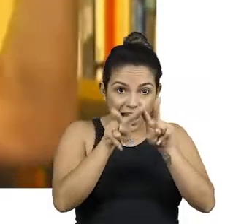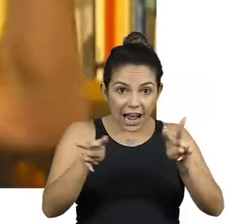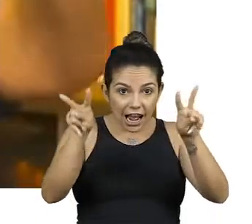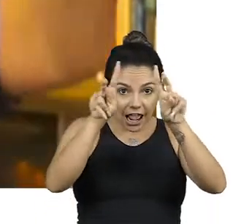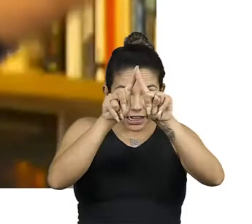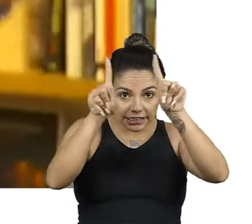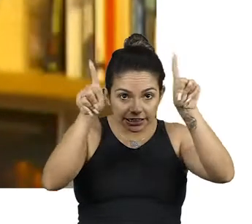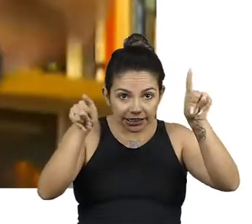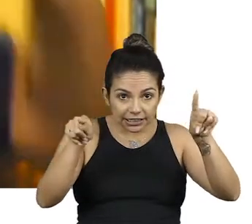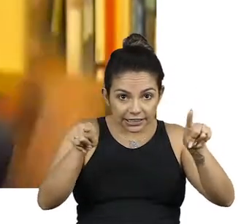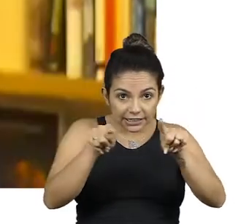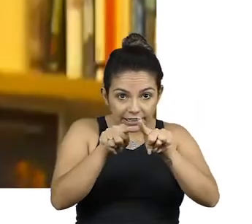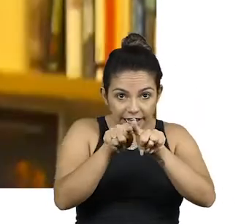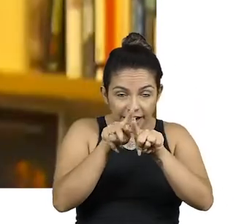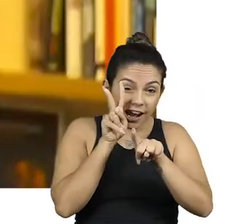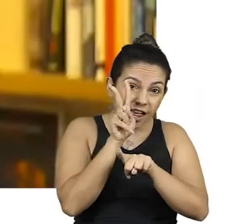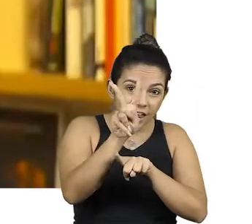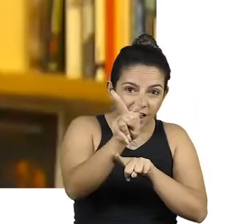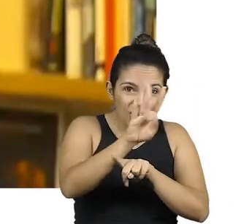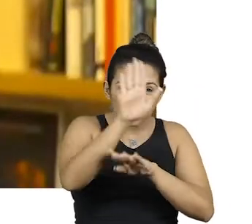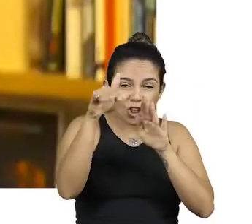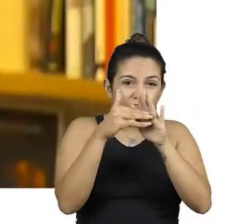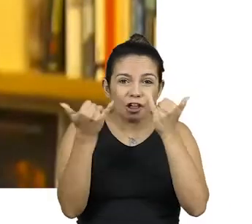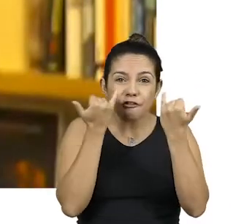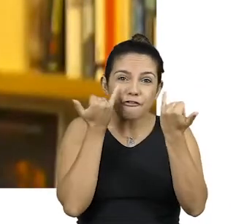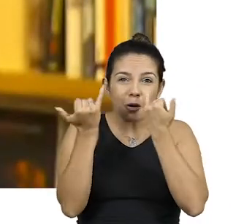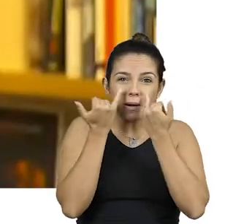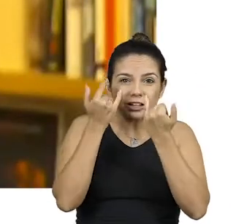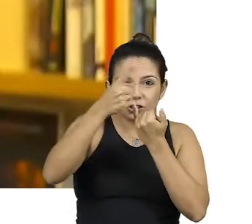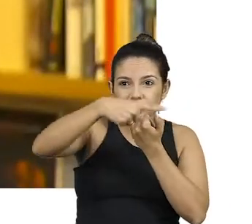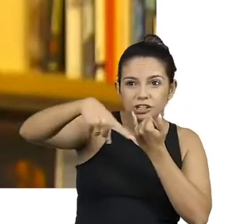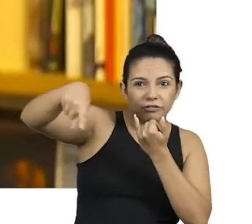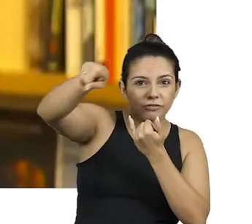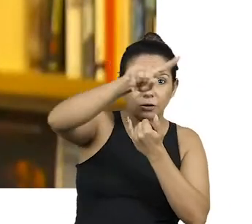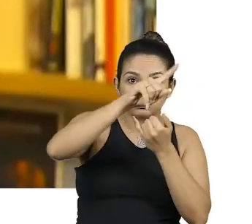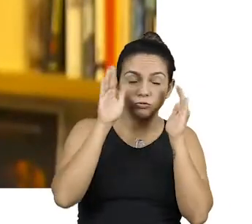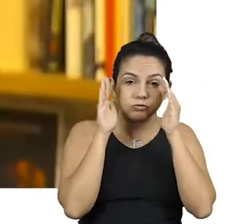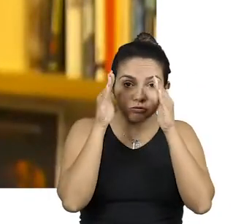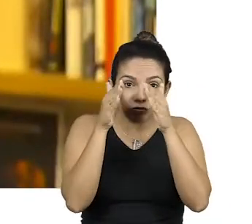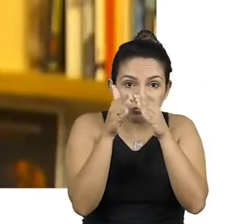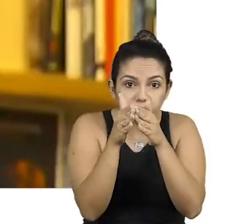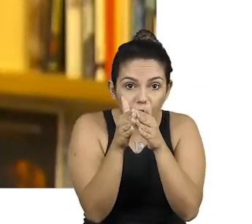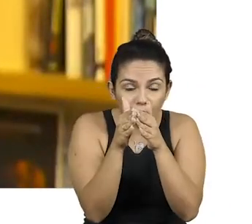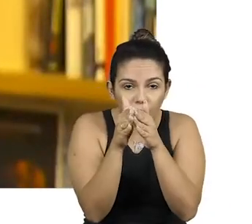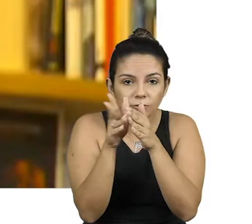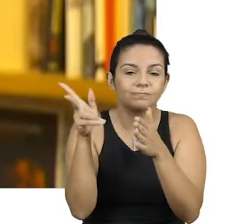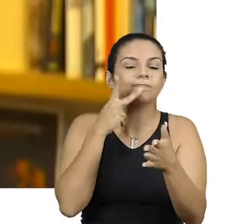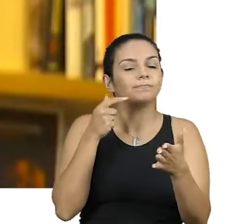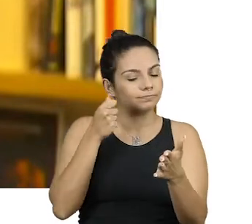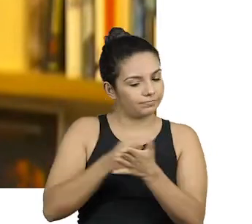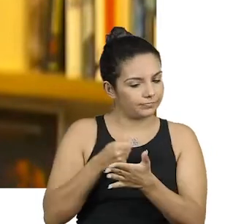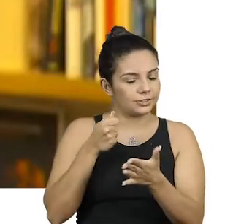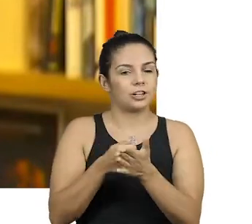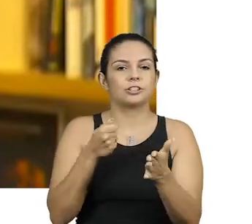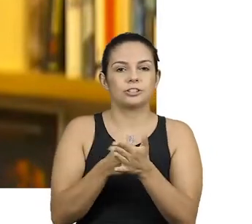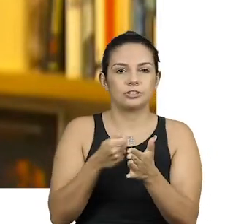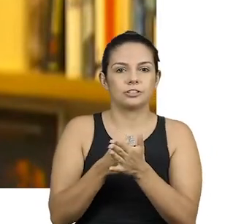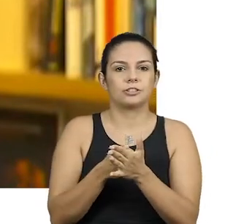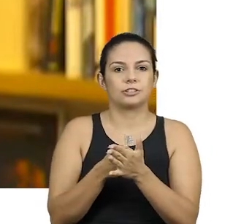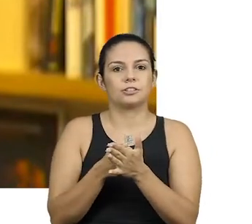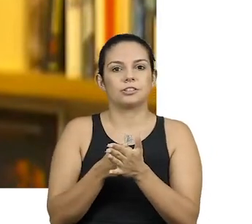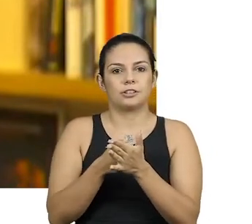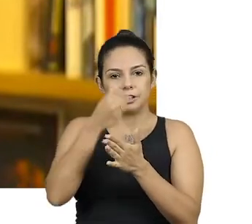todas as informações que estão em volta de você, é um processo que exige partes da gente que a gente não